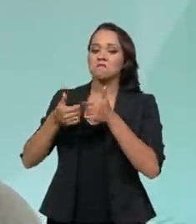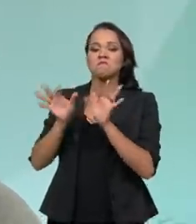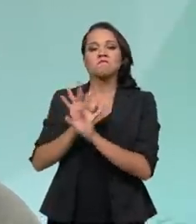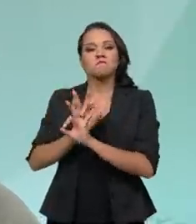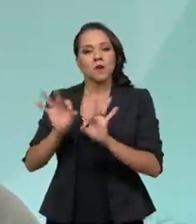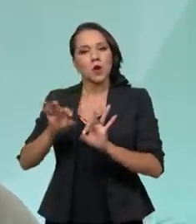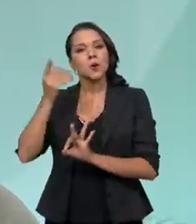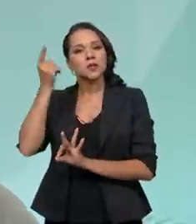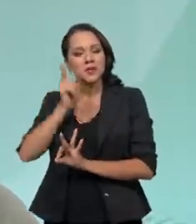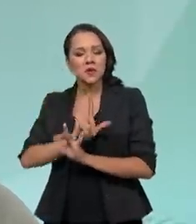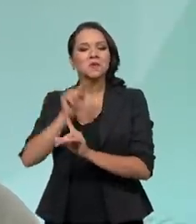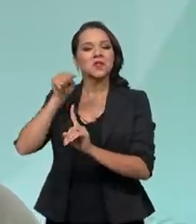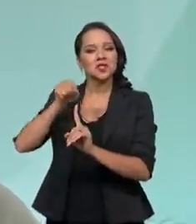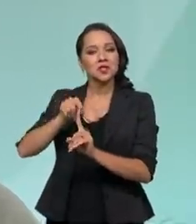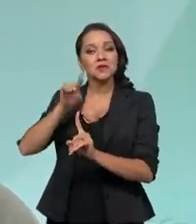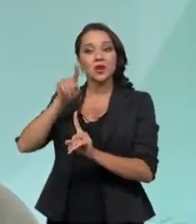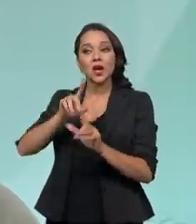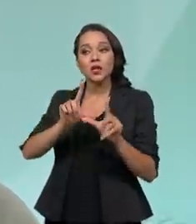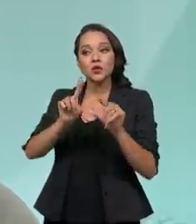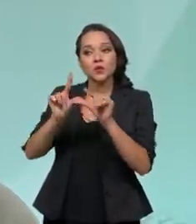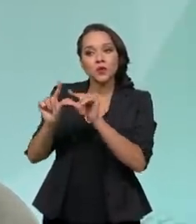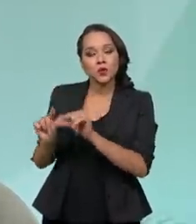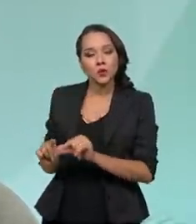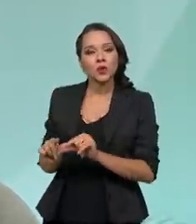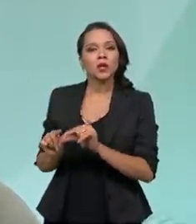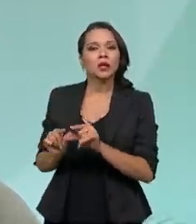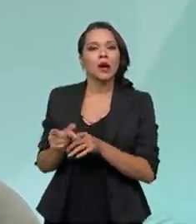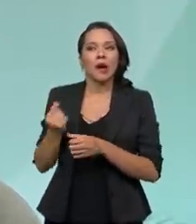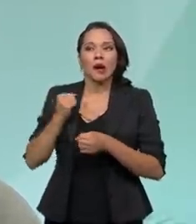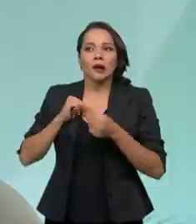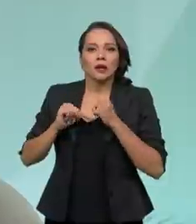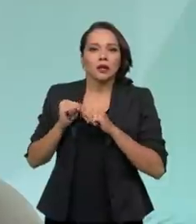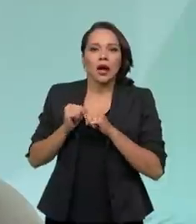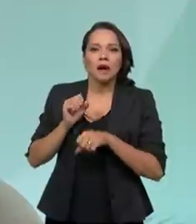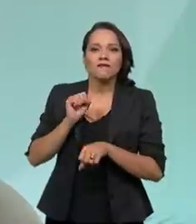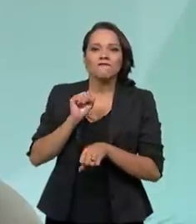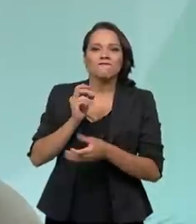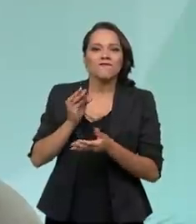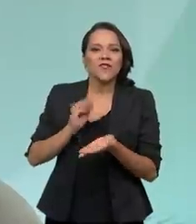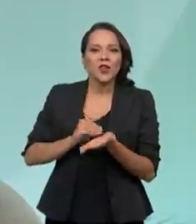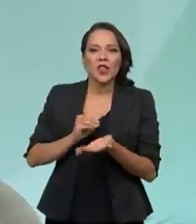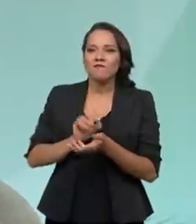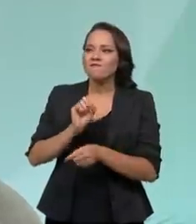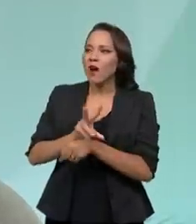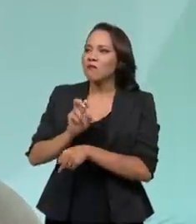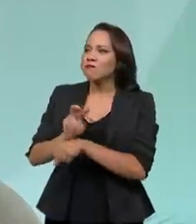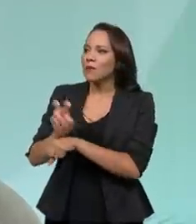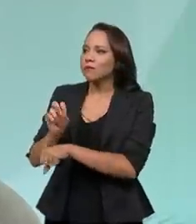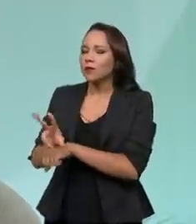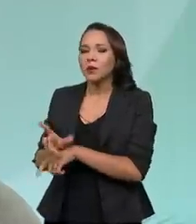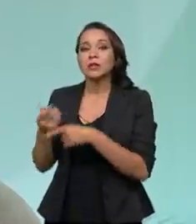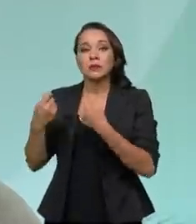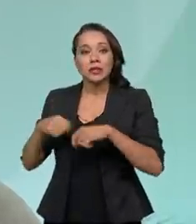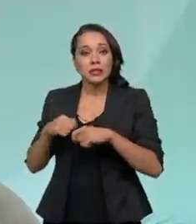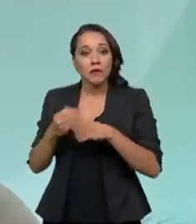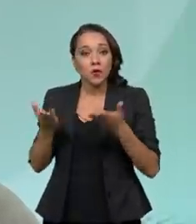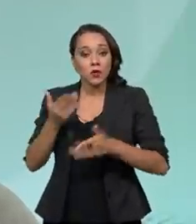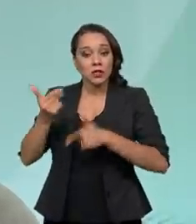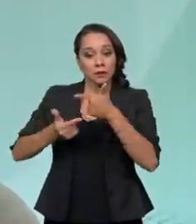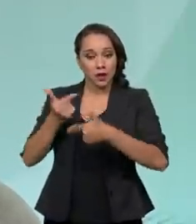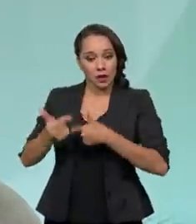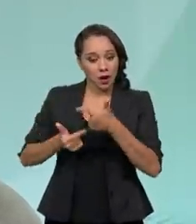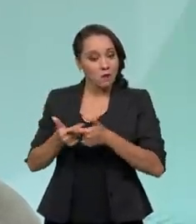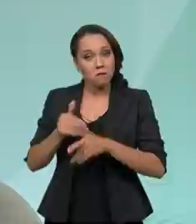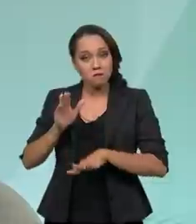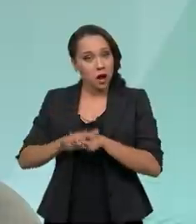conseguimos atingir o objetivo, que era reduzir a ociosidade de ocupação de vagas de residência. Nós precisamos atuar no máximo